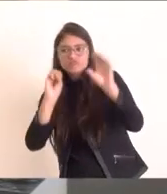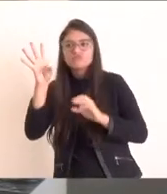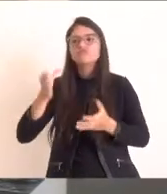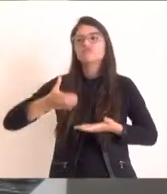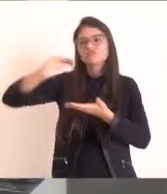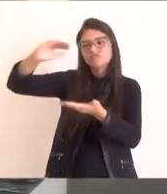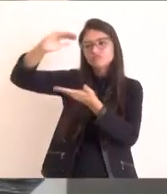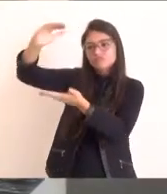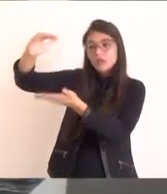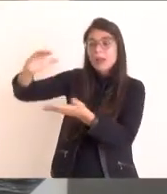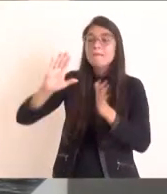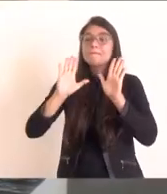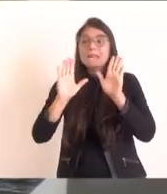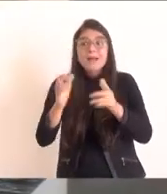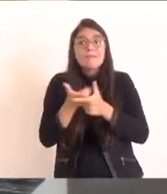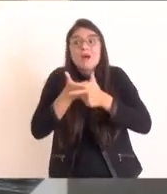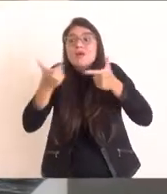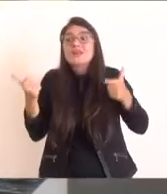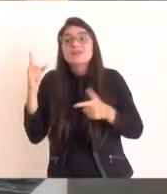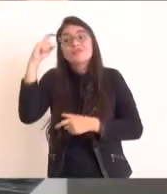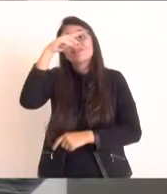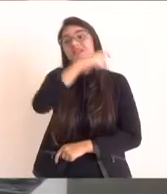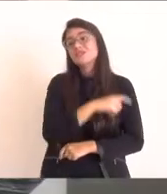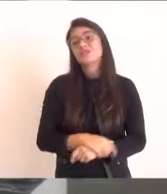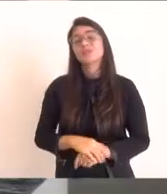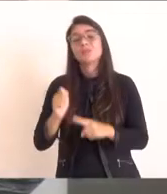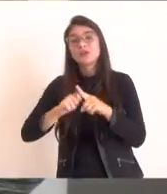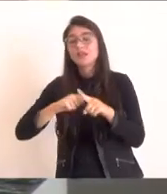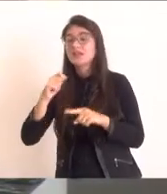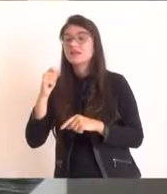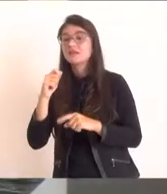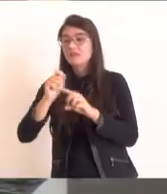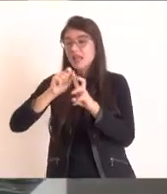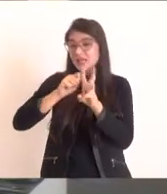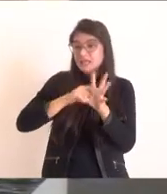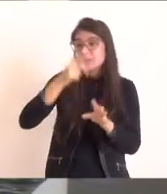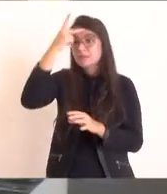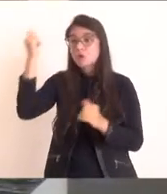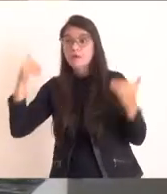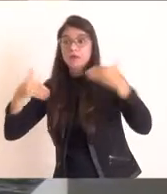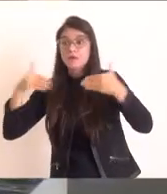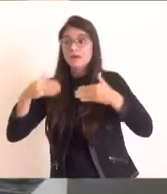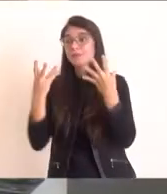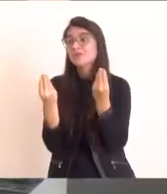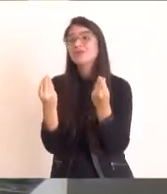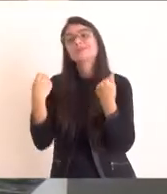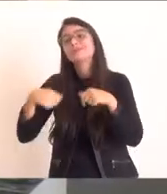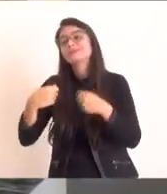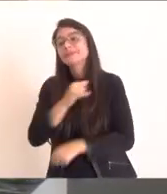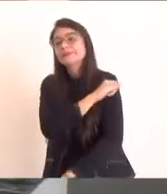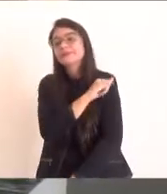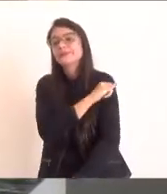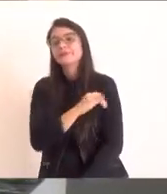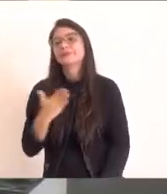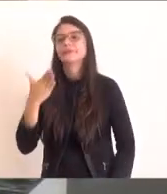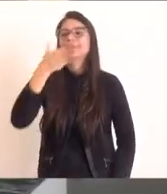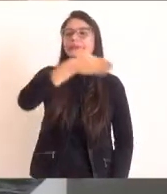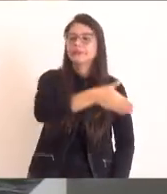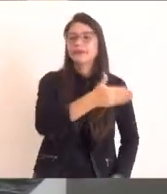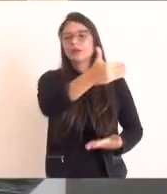a maioria das vezes, temos que ir ao Rio de Janeiro e aí há as suas dificuldades. Sempre